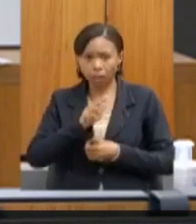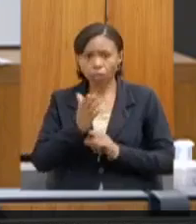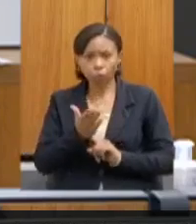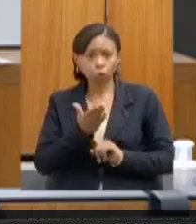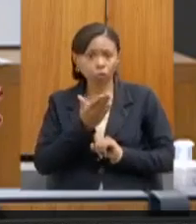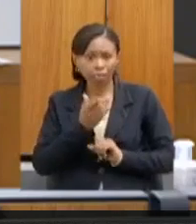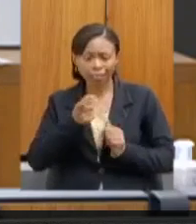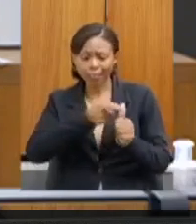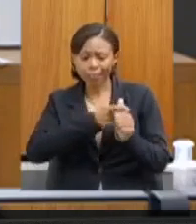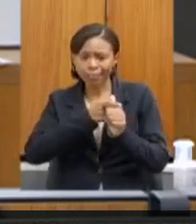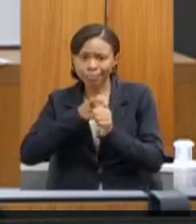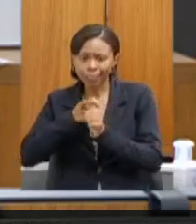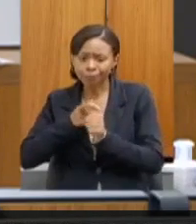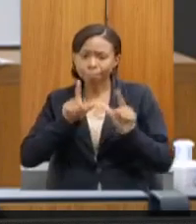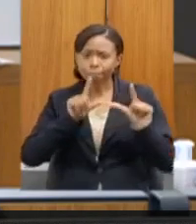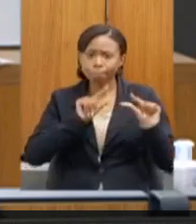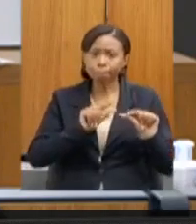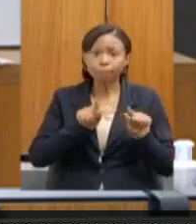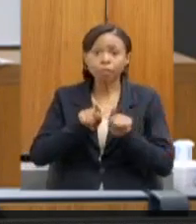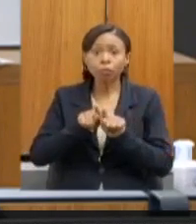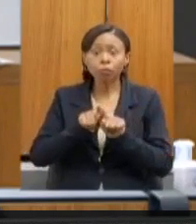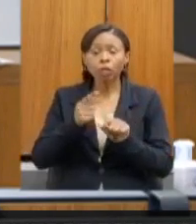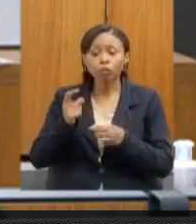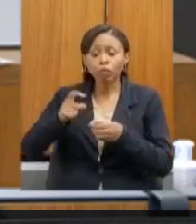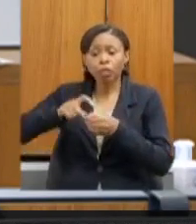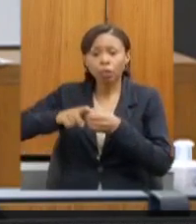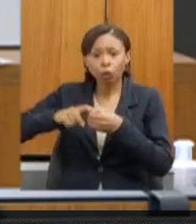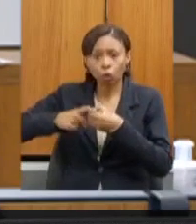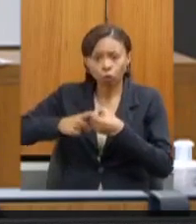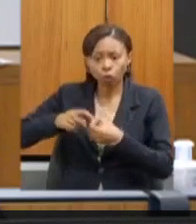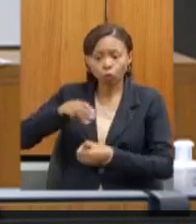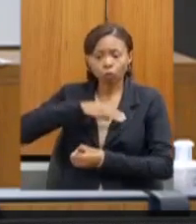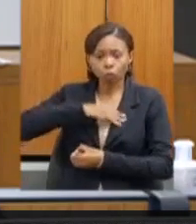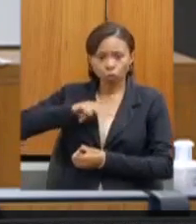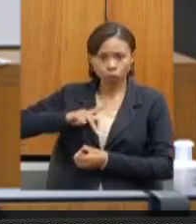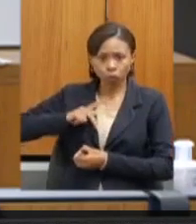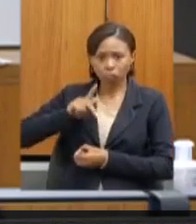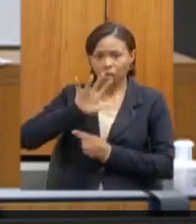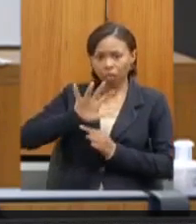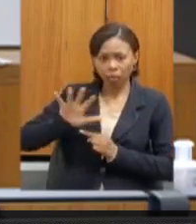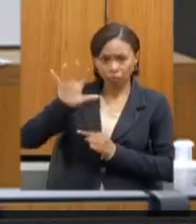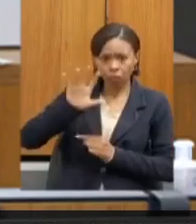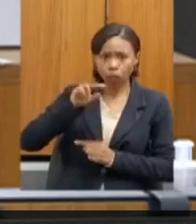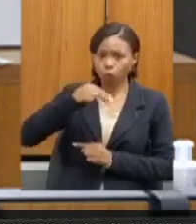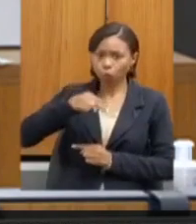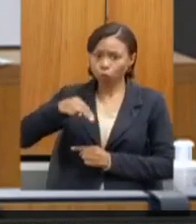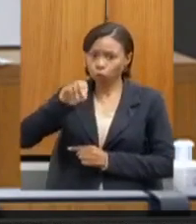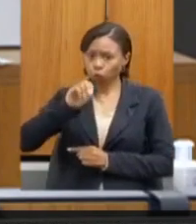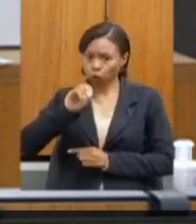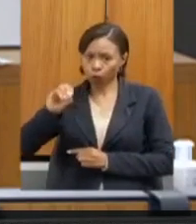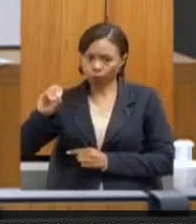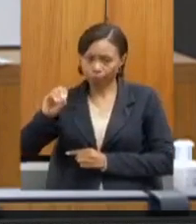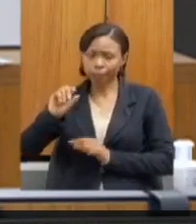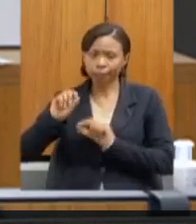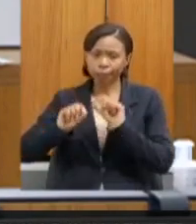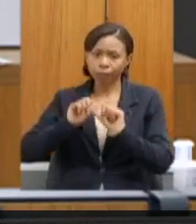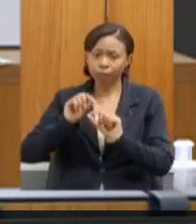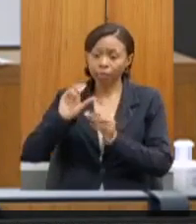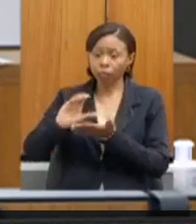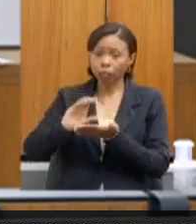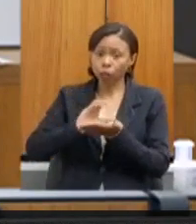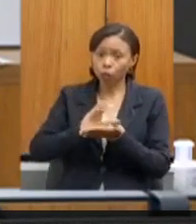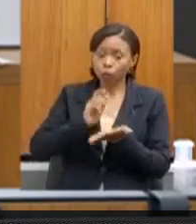um convênio também com o Ministério Público na região noroeste, que aportou recurso para a contratação de estagiários.